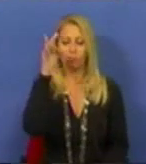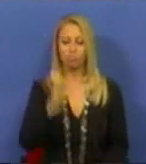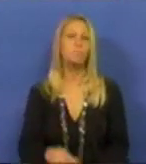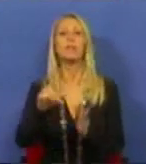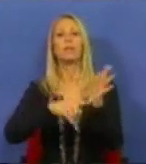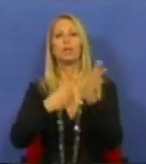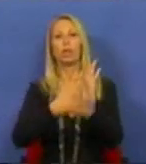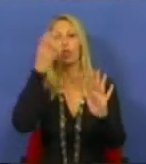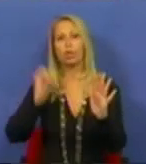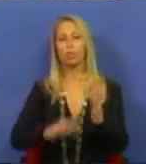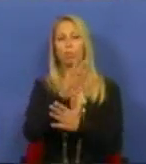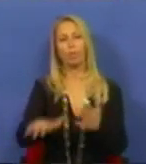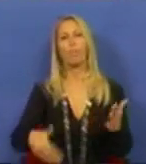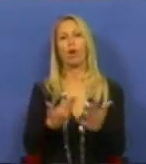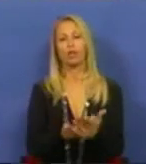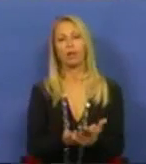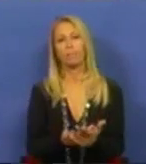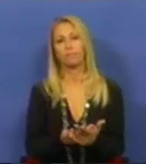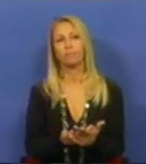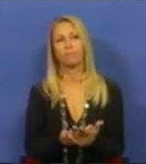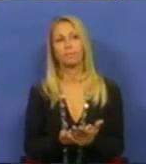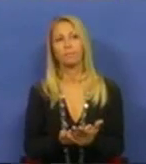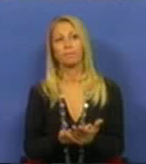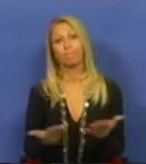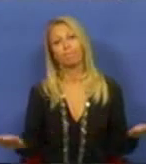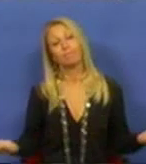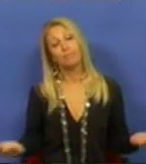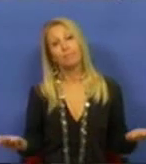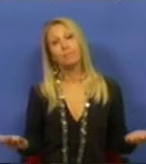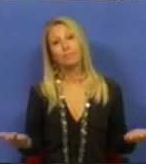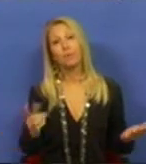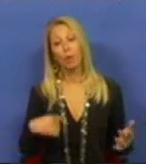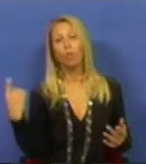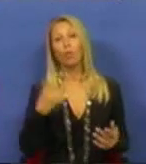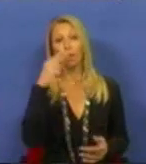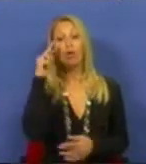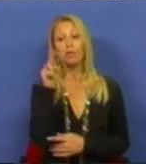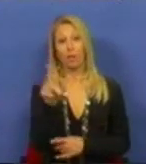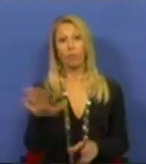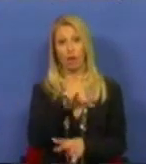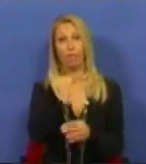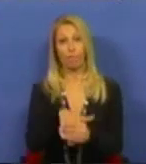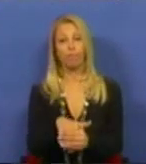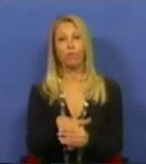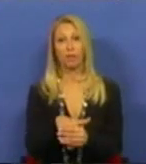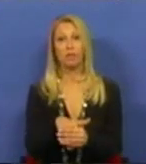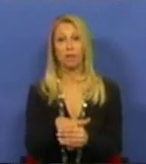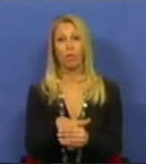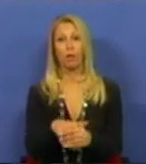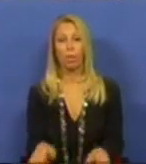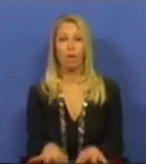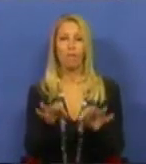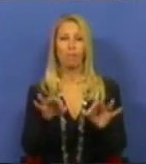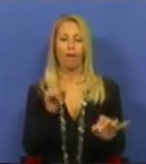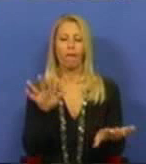dessas propostas. E portanto aquilo que nós vimos nesta votação foi o ensaio de um